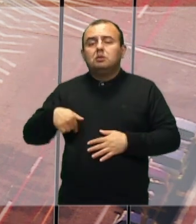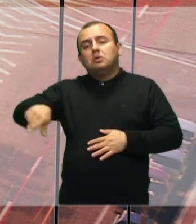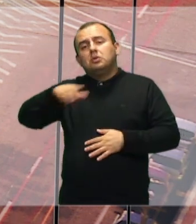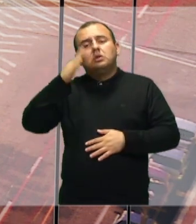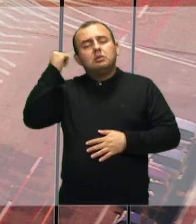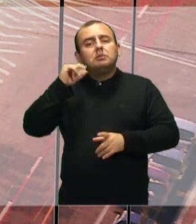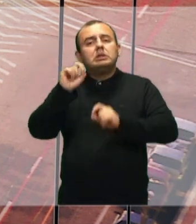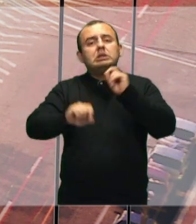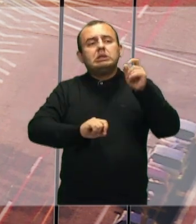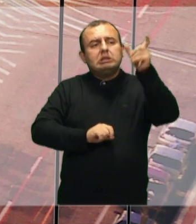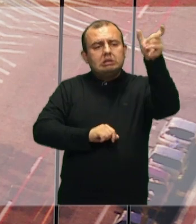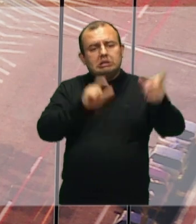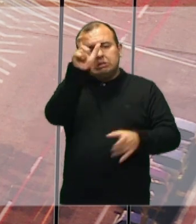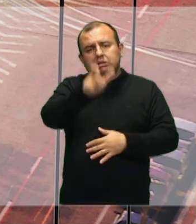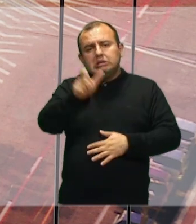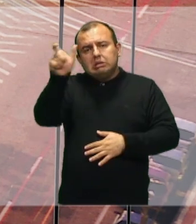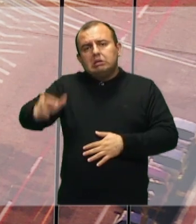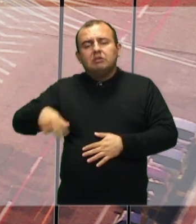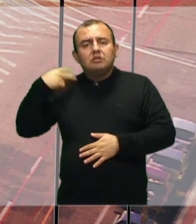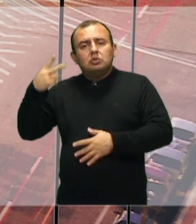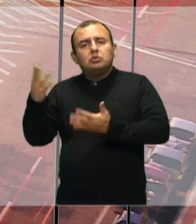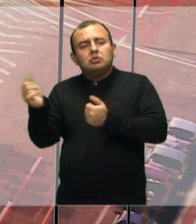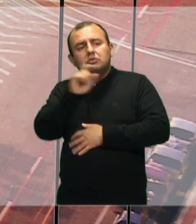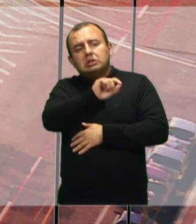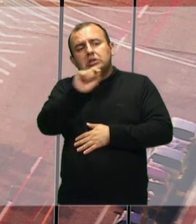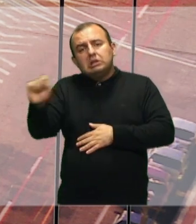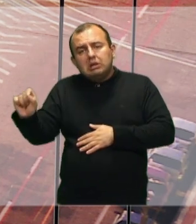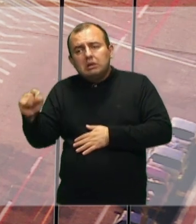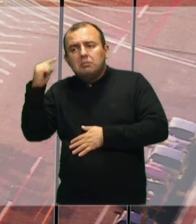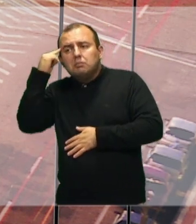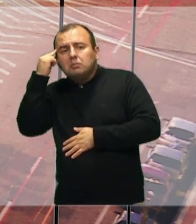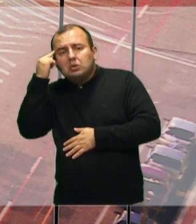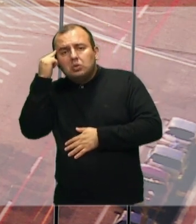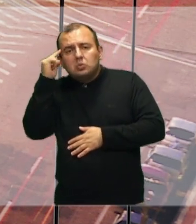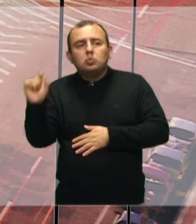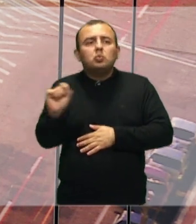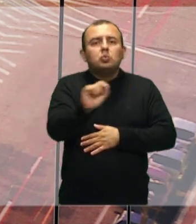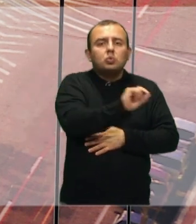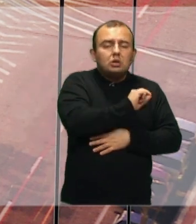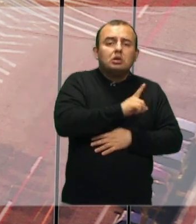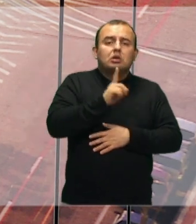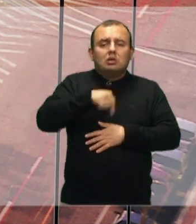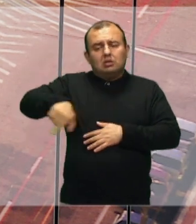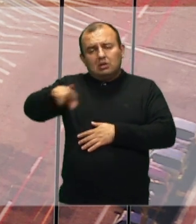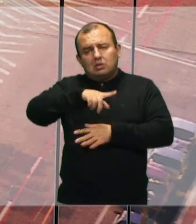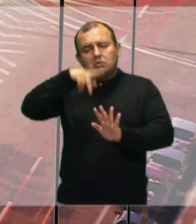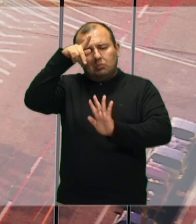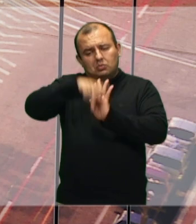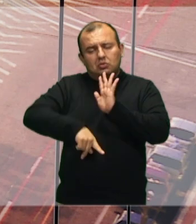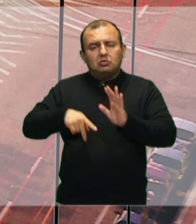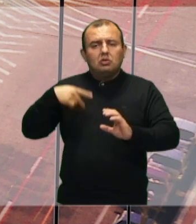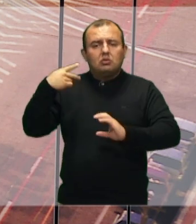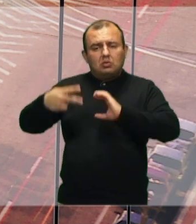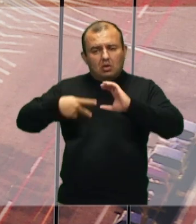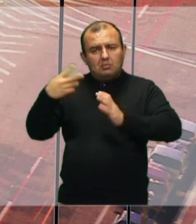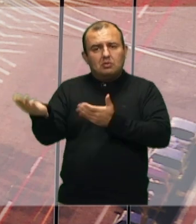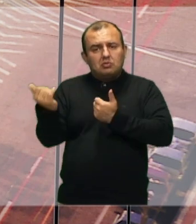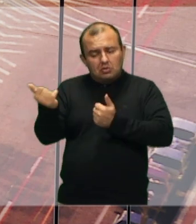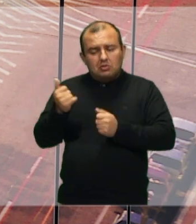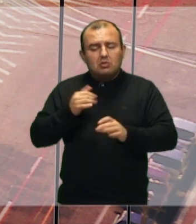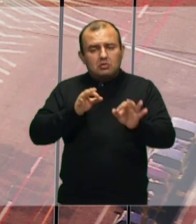sabermos quem são e o que pensam os vereadores mirins do projeto Câmara Mirim, um projeto